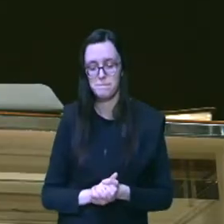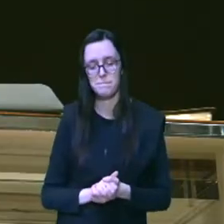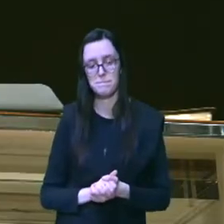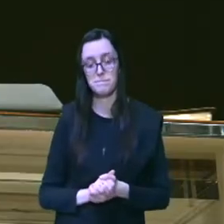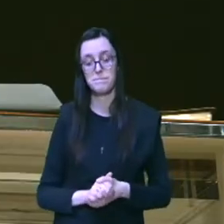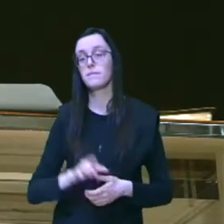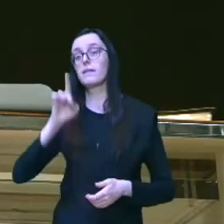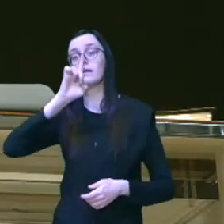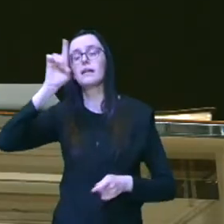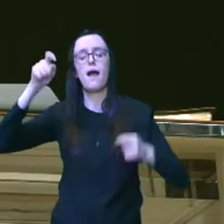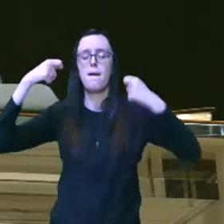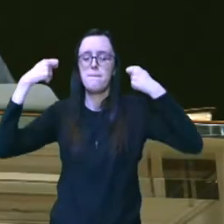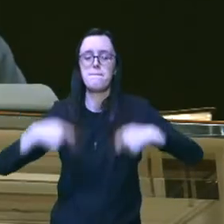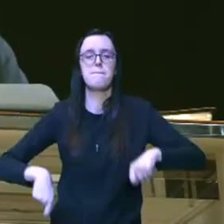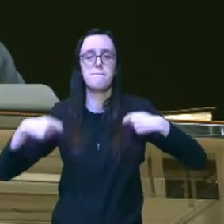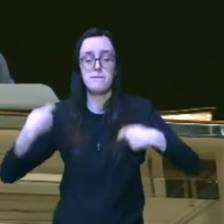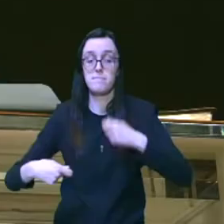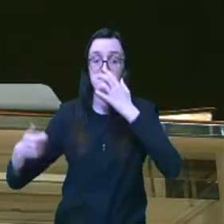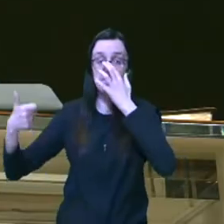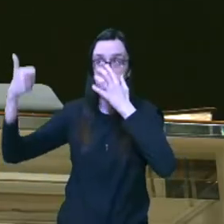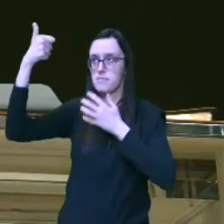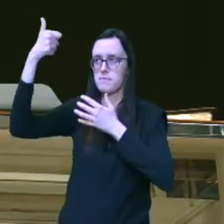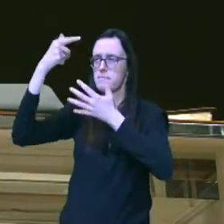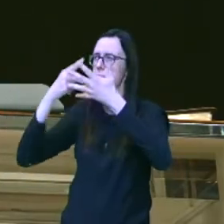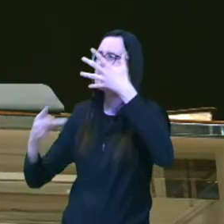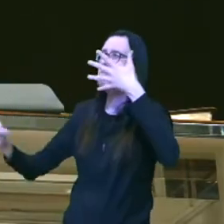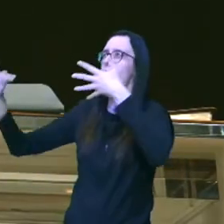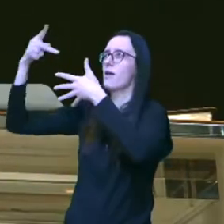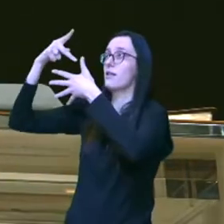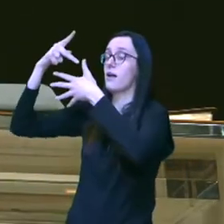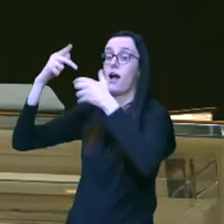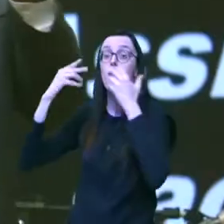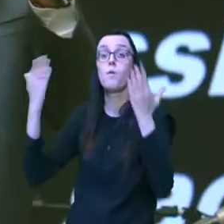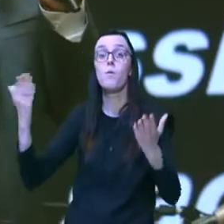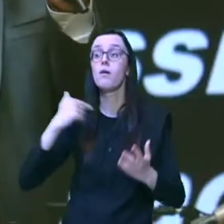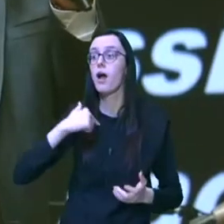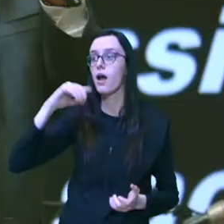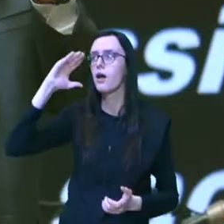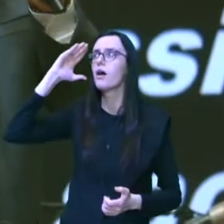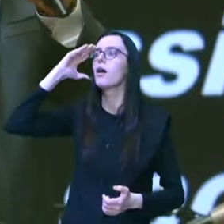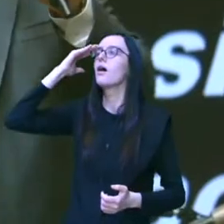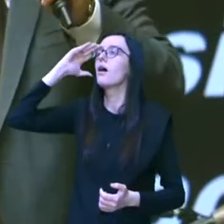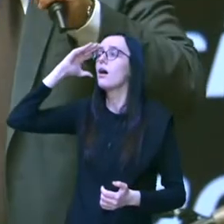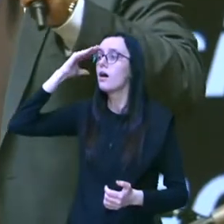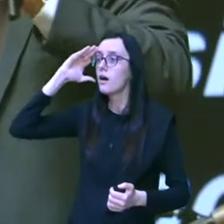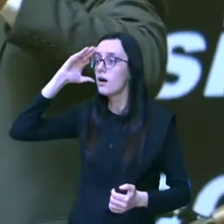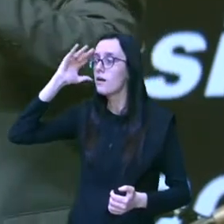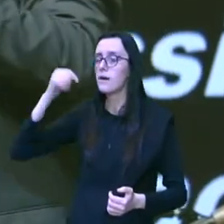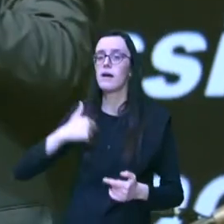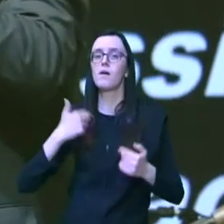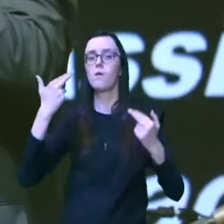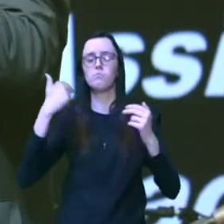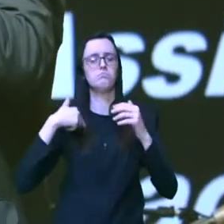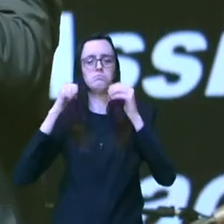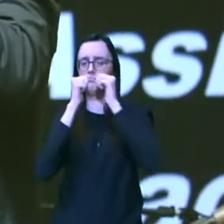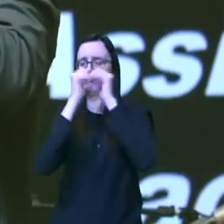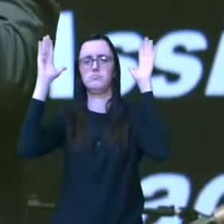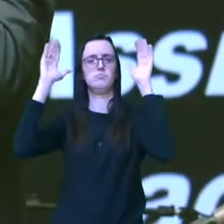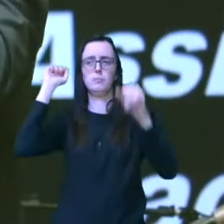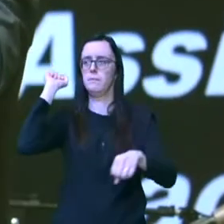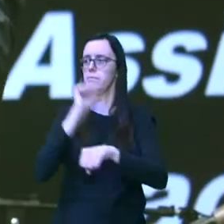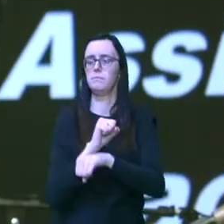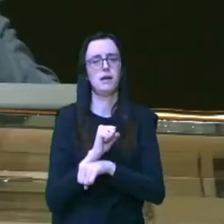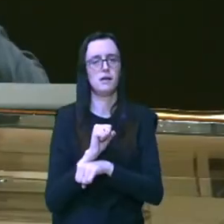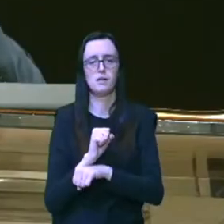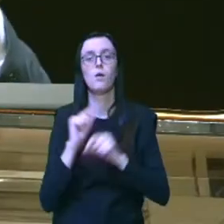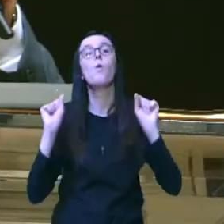precisa ser prioridade e quando eu entendo isso eu sacrifico eu abro mão daquilo